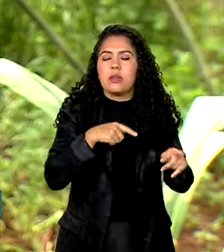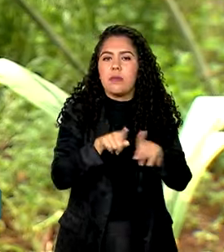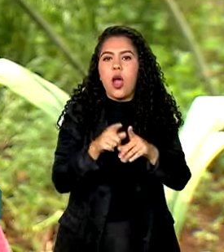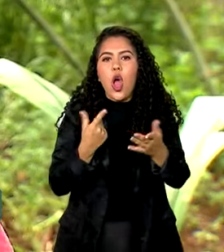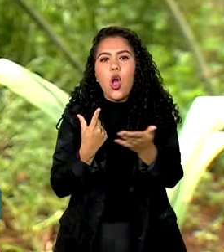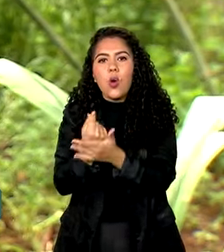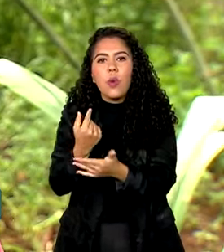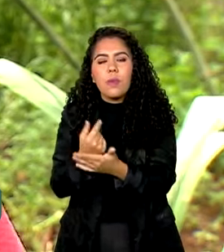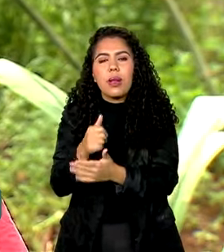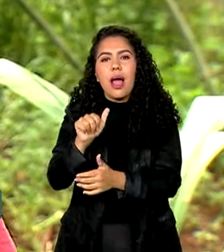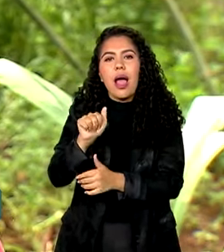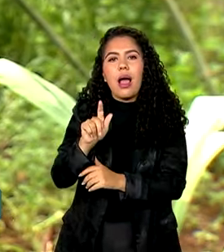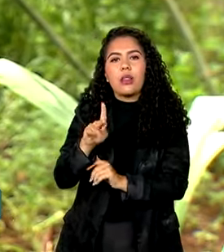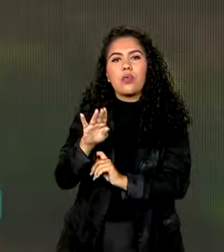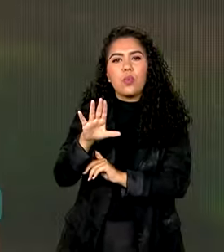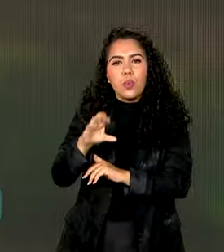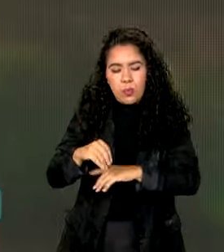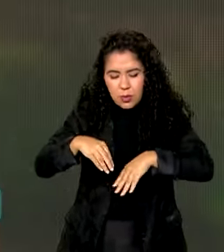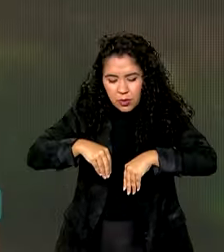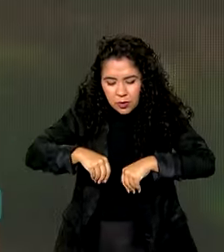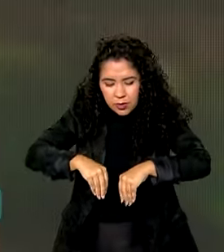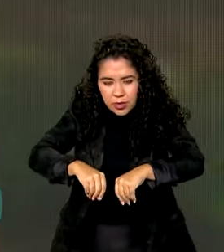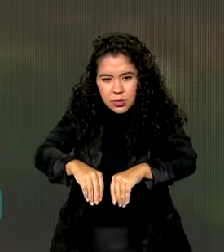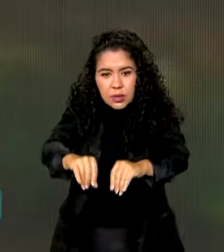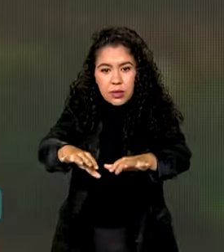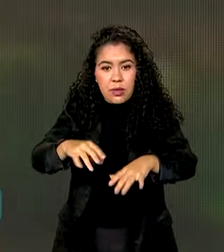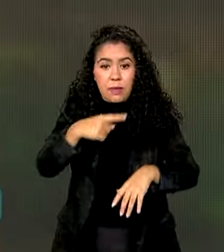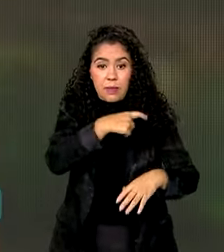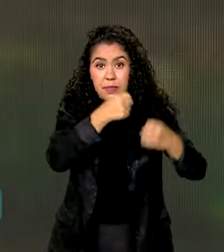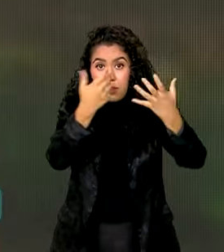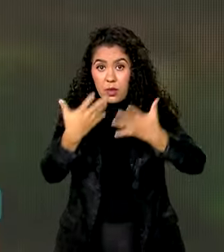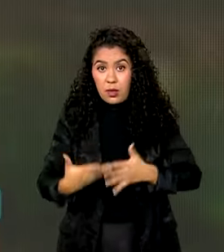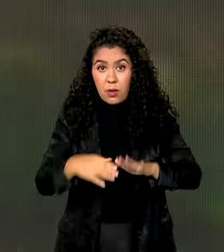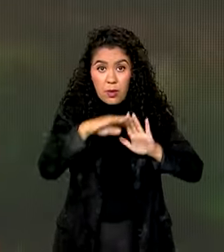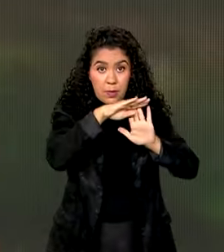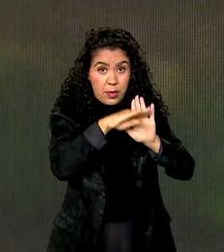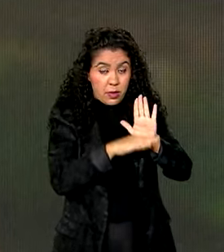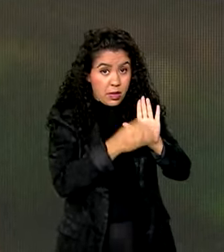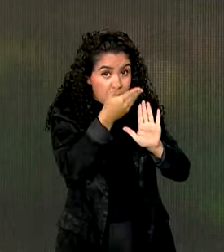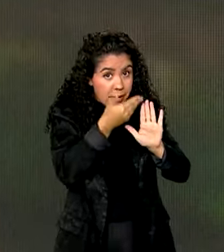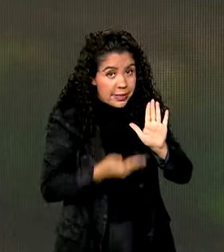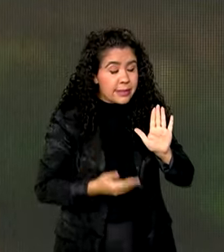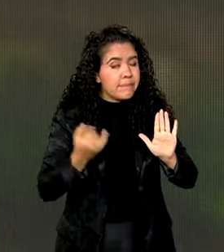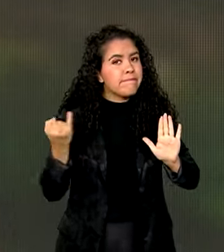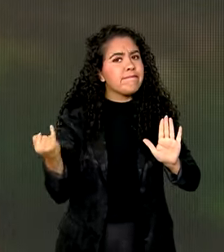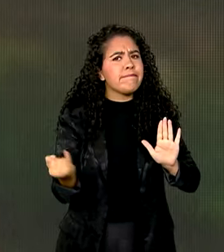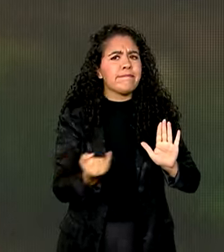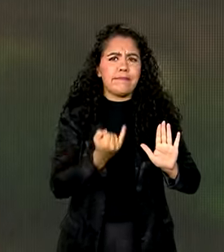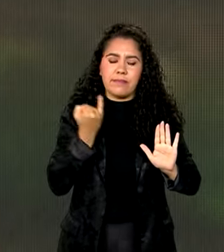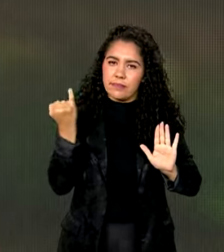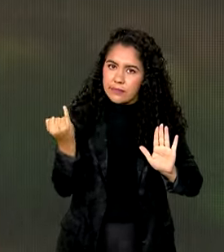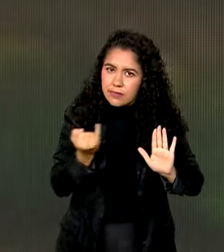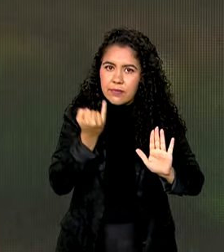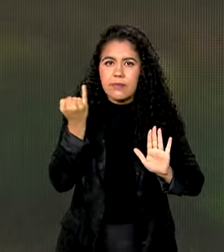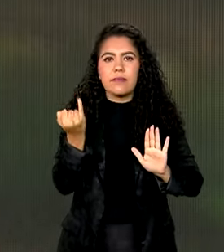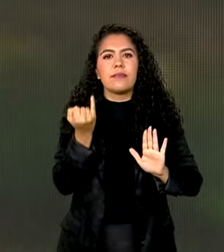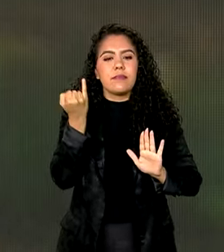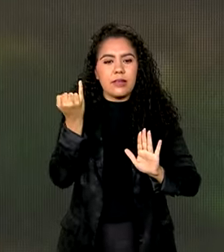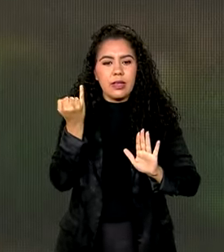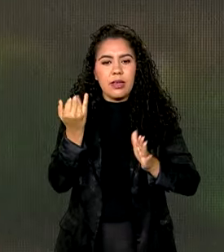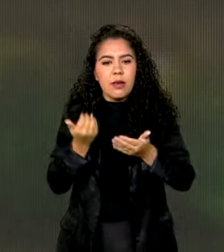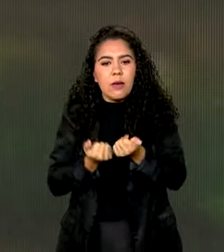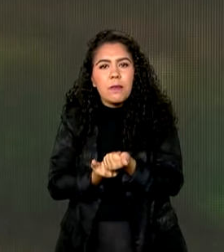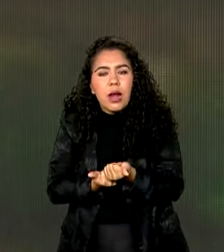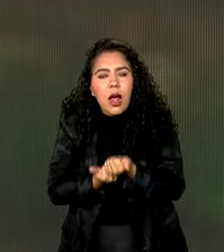dupla, porque é muito caro, mas não consegue, né? Esse programa foi fundamental para ajudar a